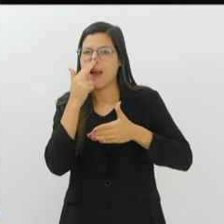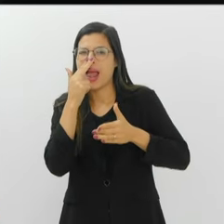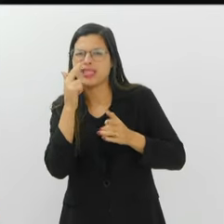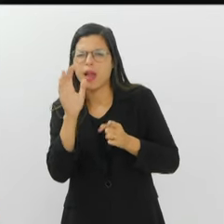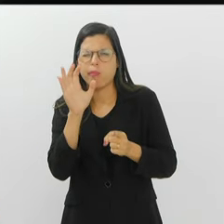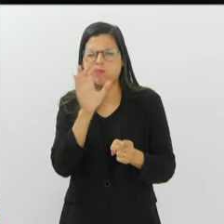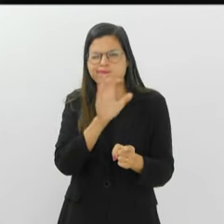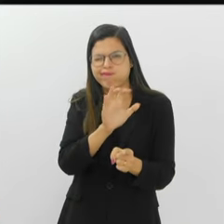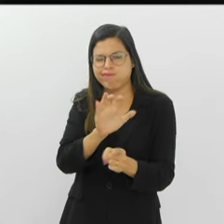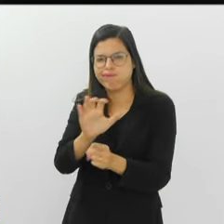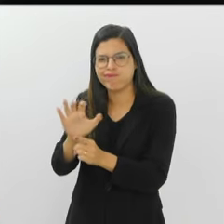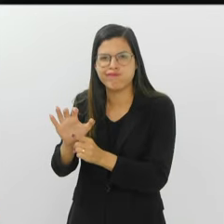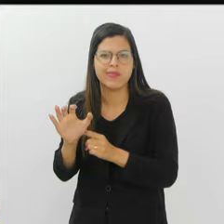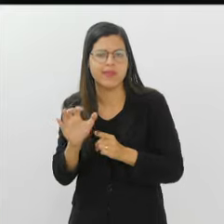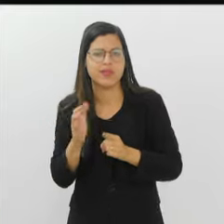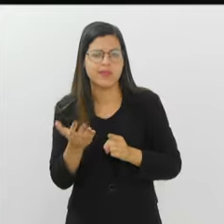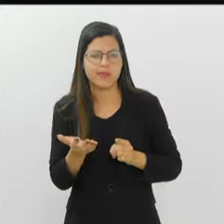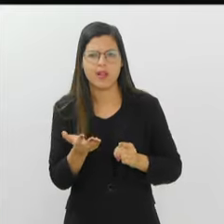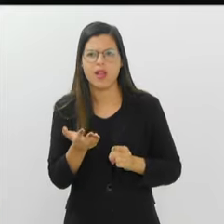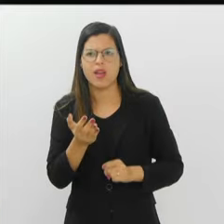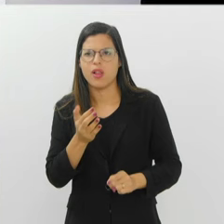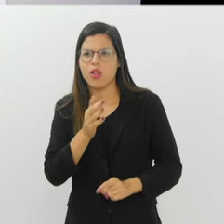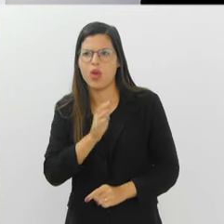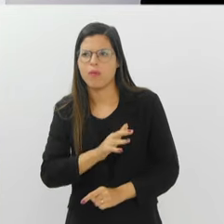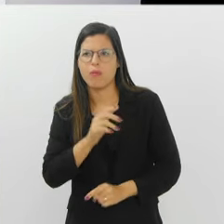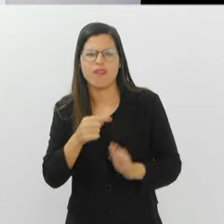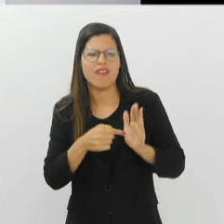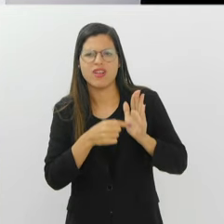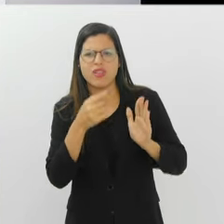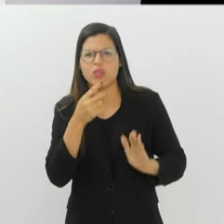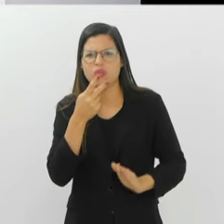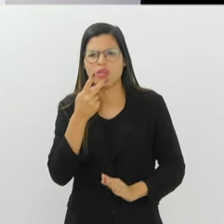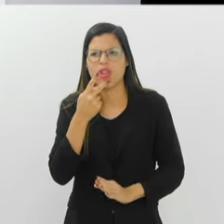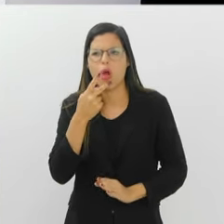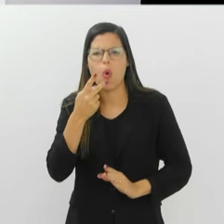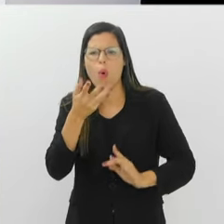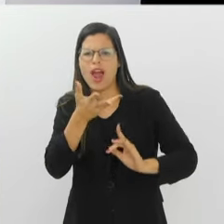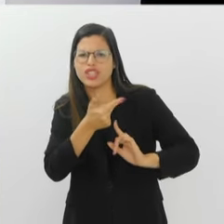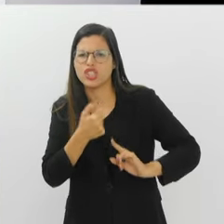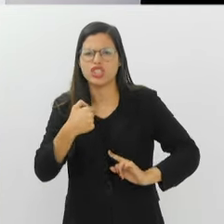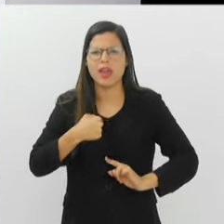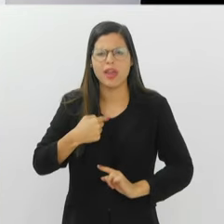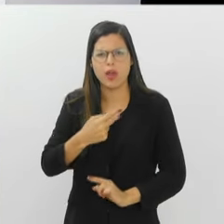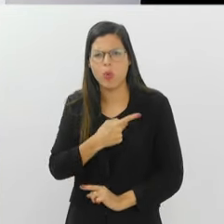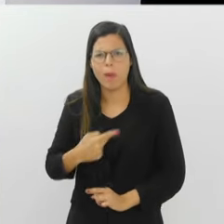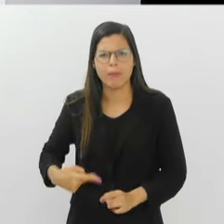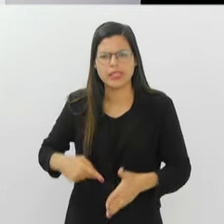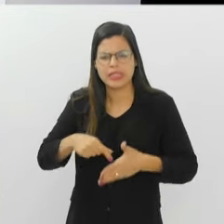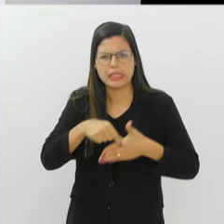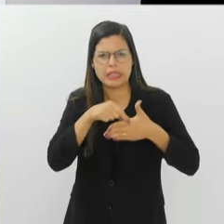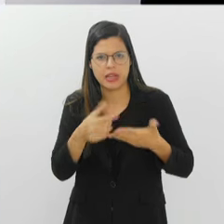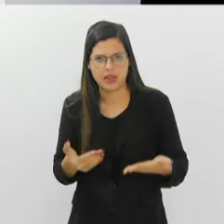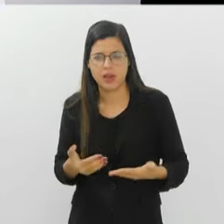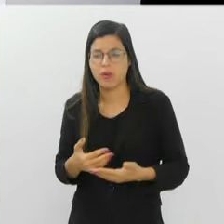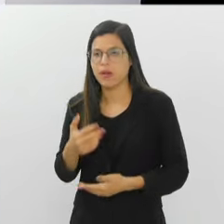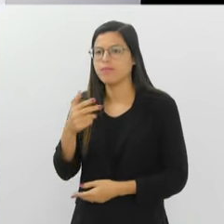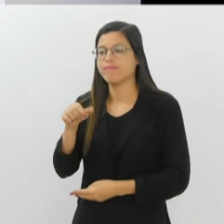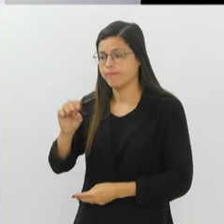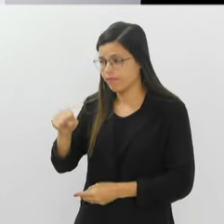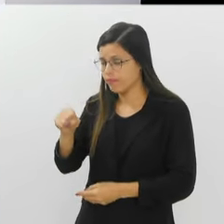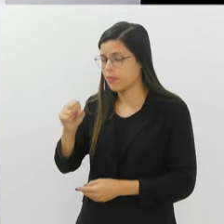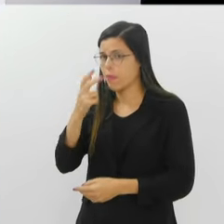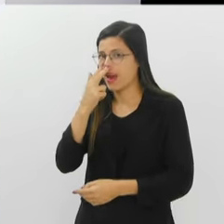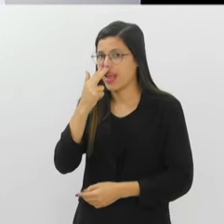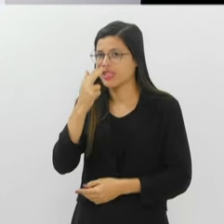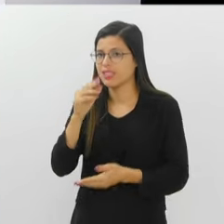acabam meio que intimidando esse tipo de... Não, aí, não é isso. É isso mesmo. O artista sou eu, sou eu. É isso. Eu trabalhei... Existe um